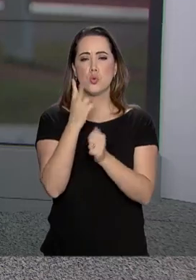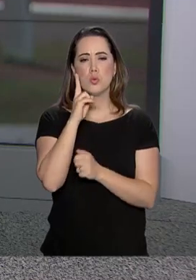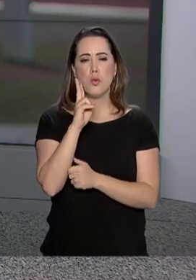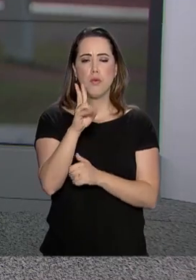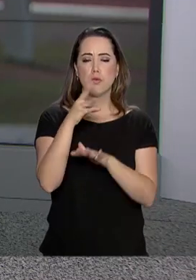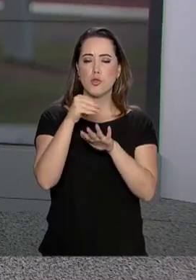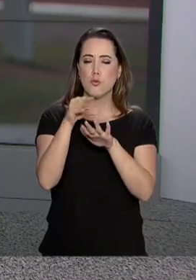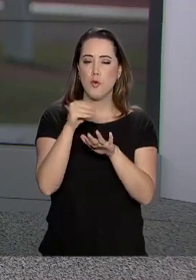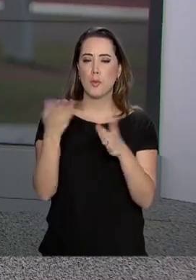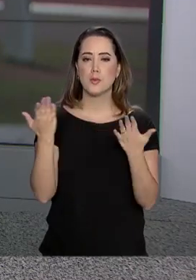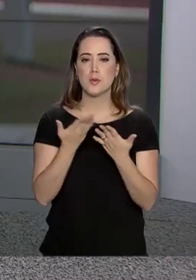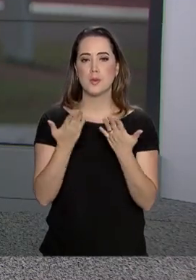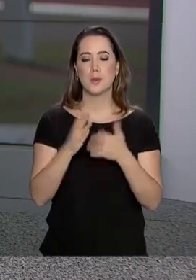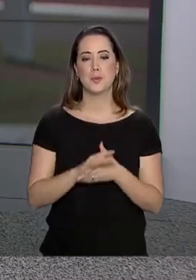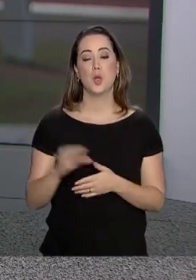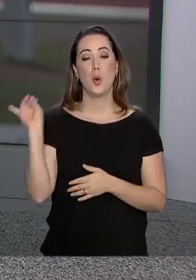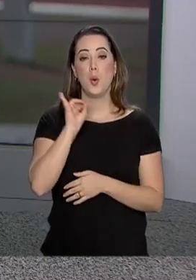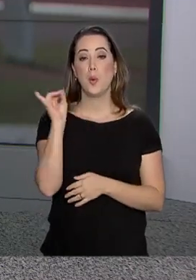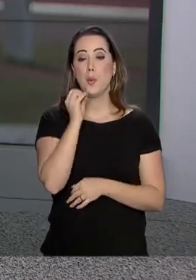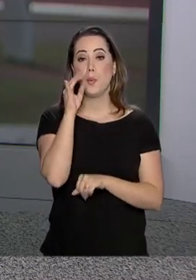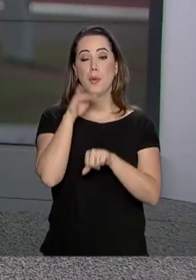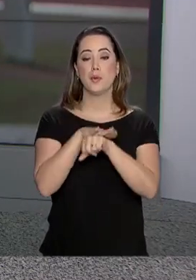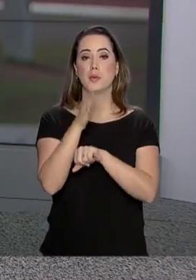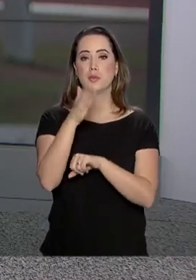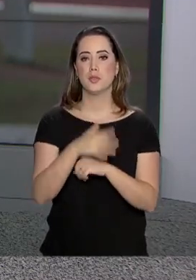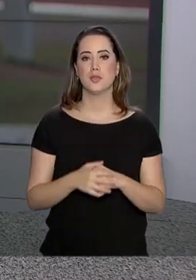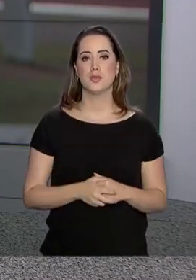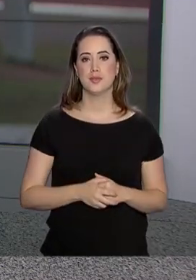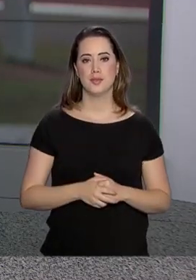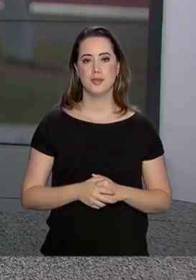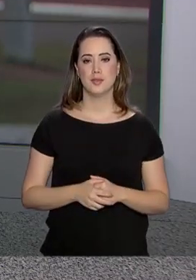as informações para a gente. Olá, Daniele. Boa noite.